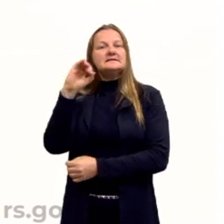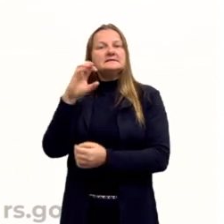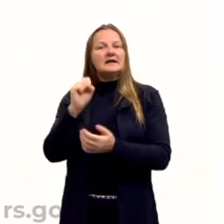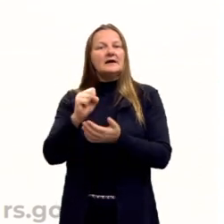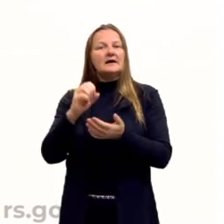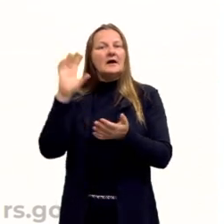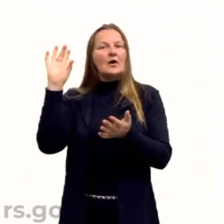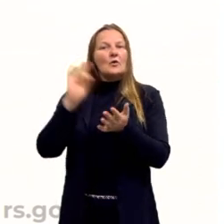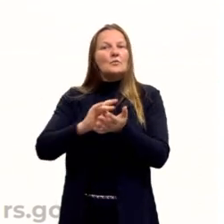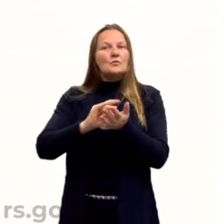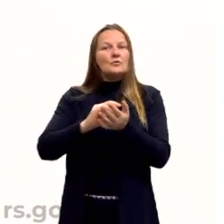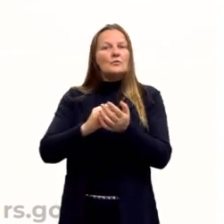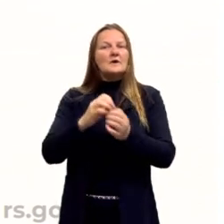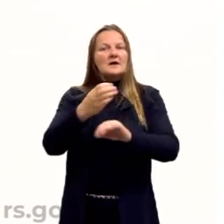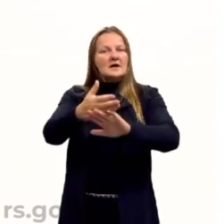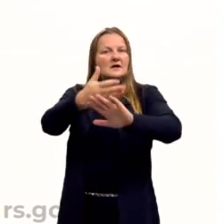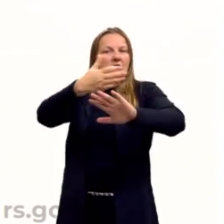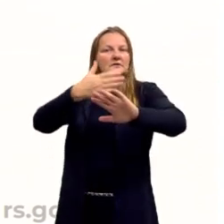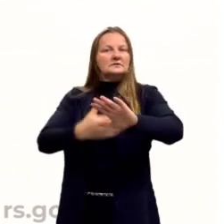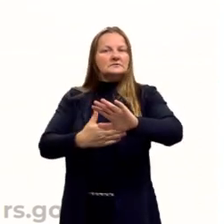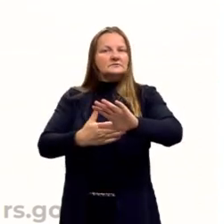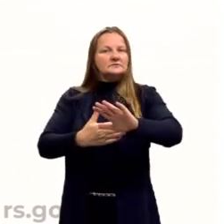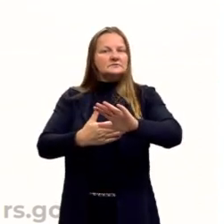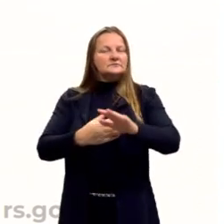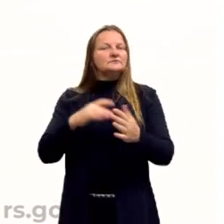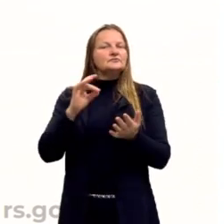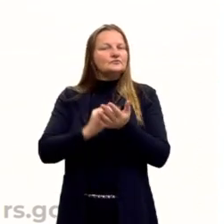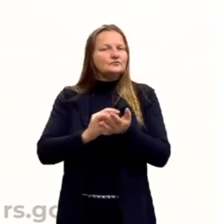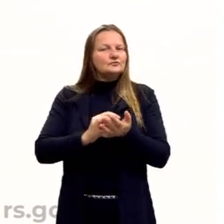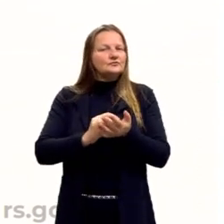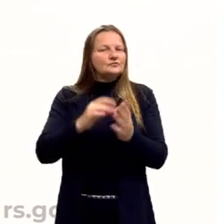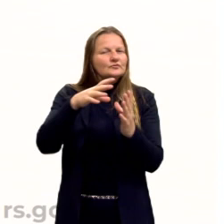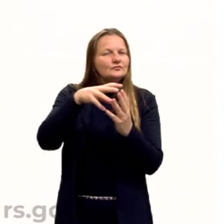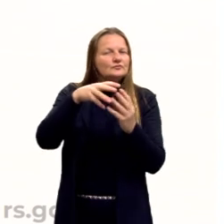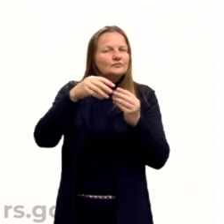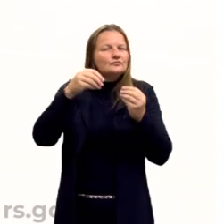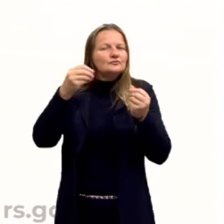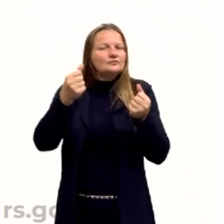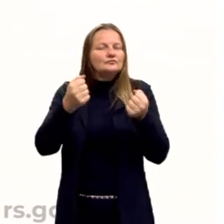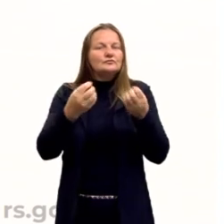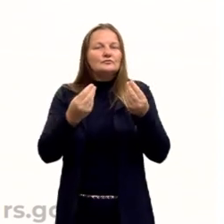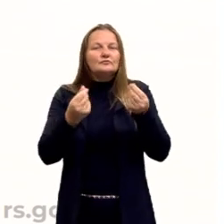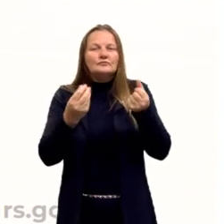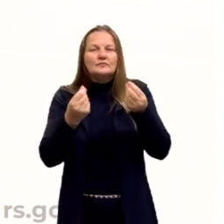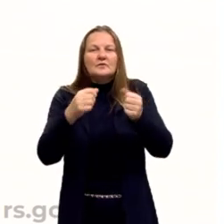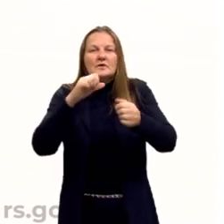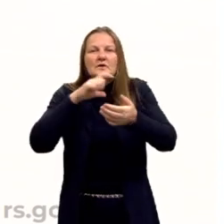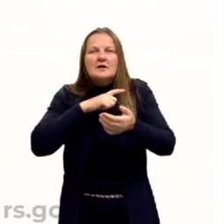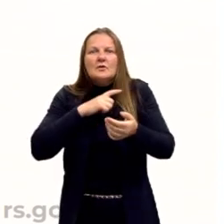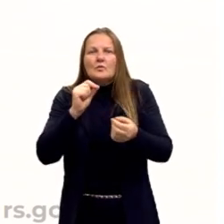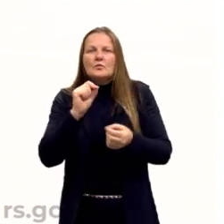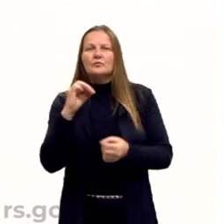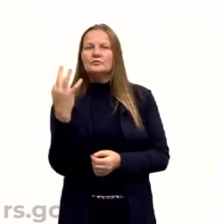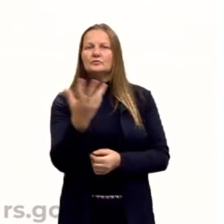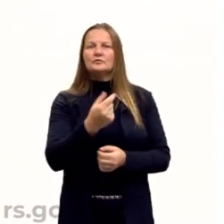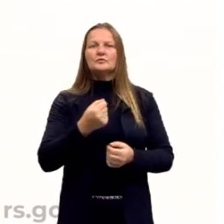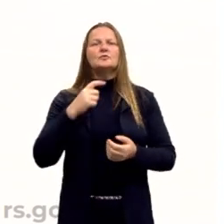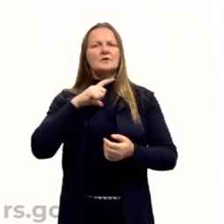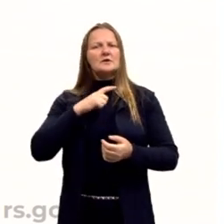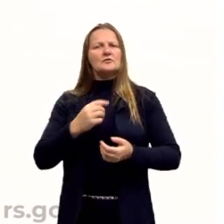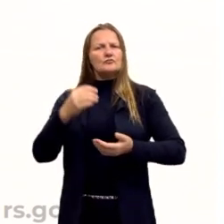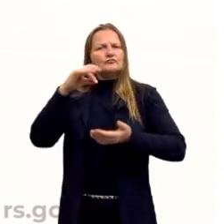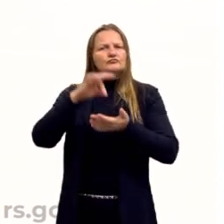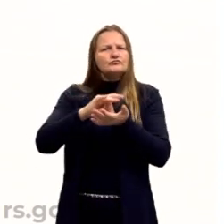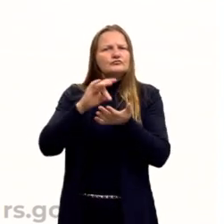significa quando a existência precede a essência? Existe o absoluto, universal, no existencialismo?